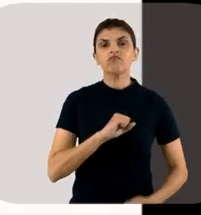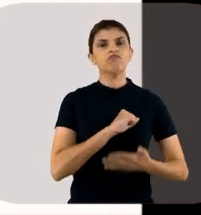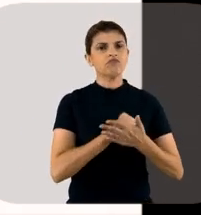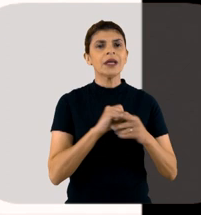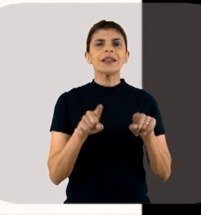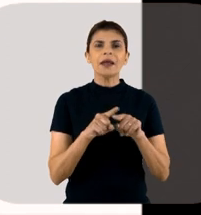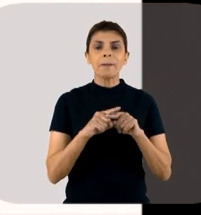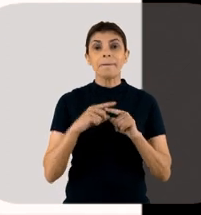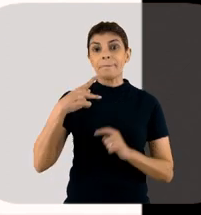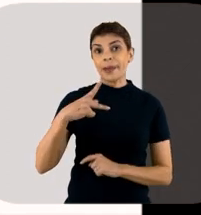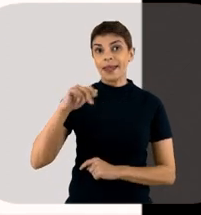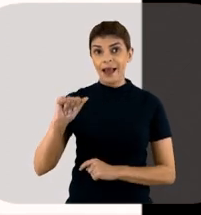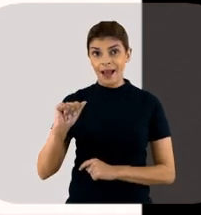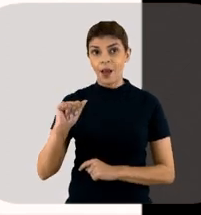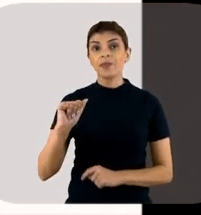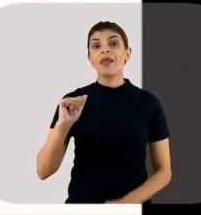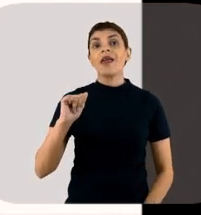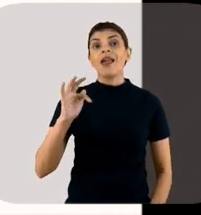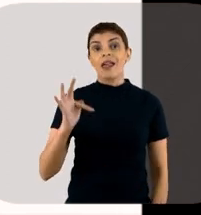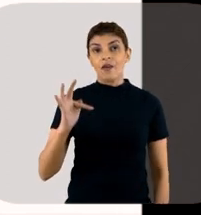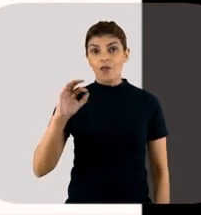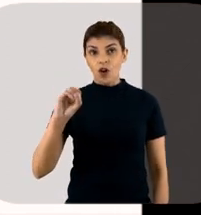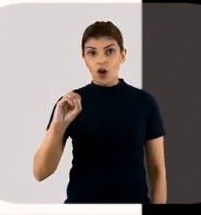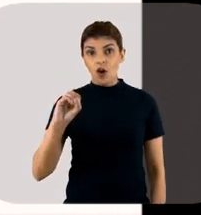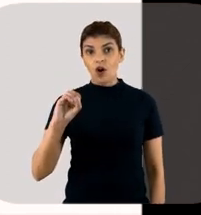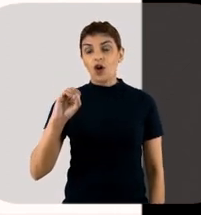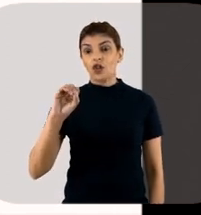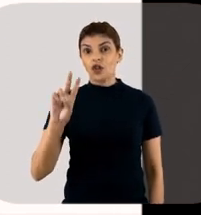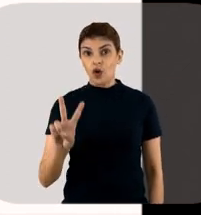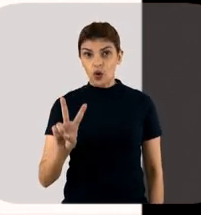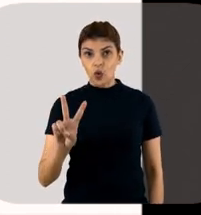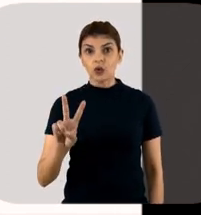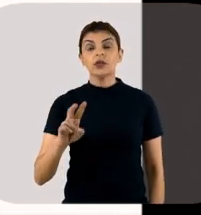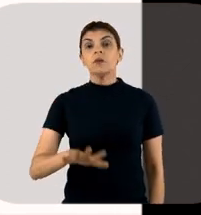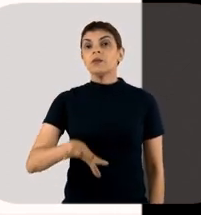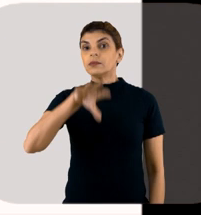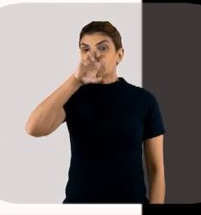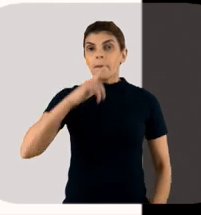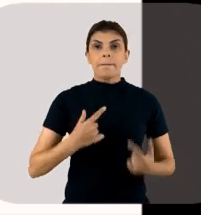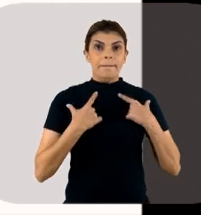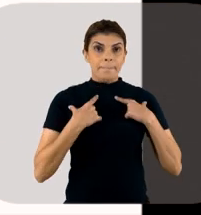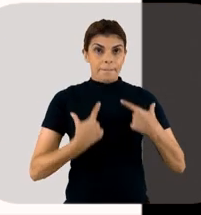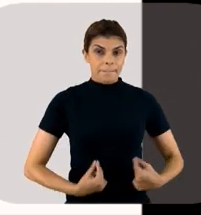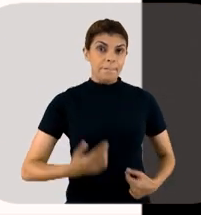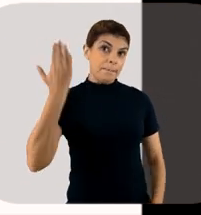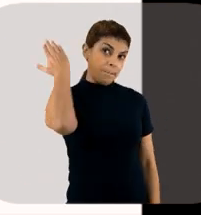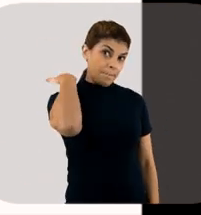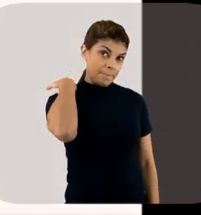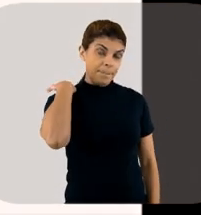uma relação PA-FO2 de 250, quanto não é caso pulmonar, quando é caso pulmonar